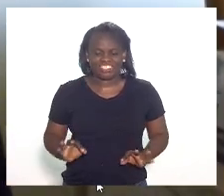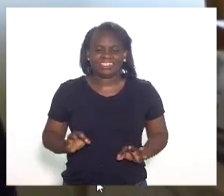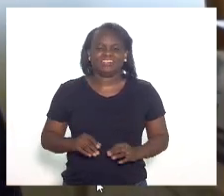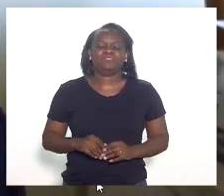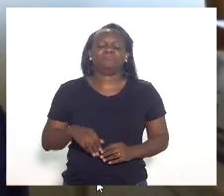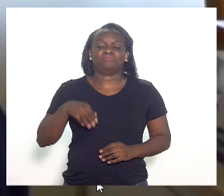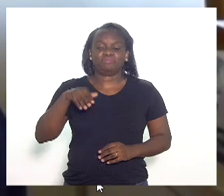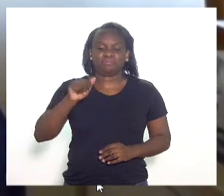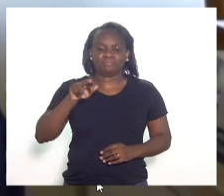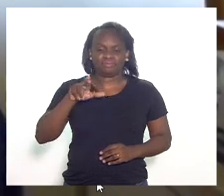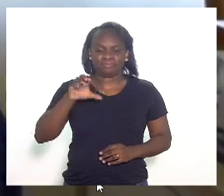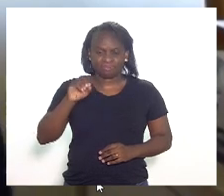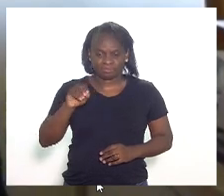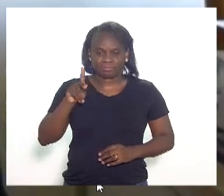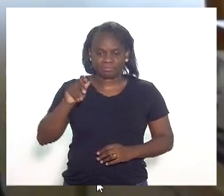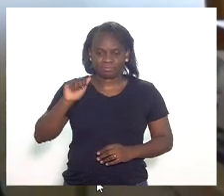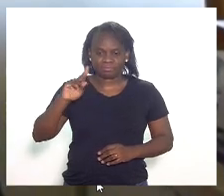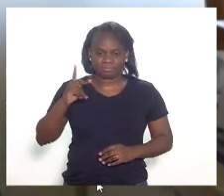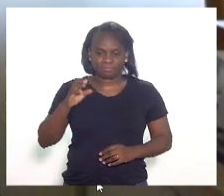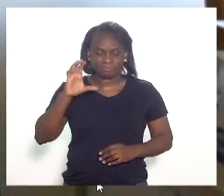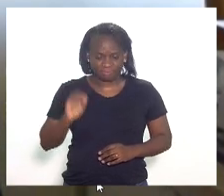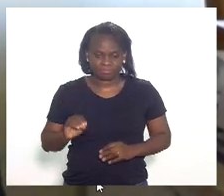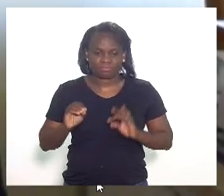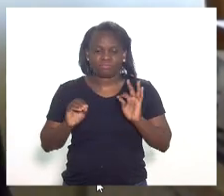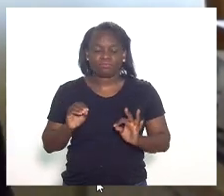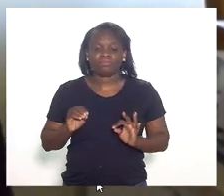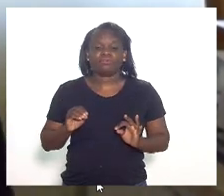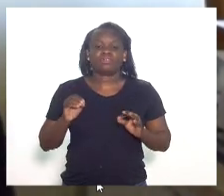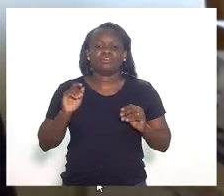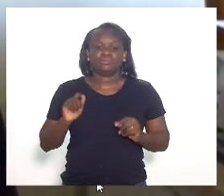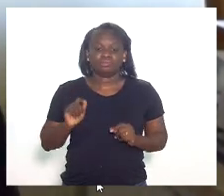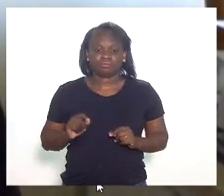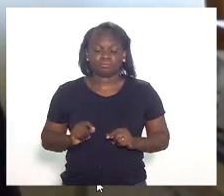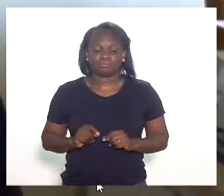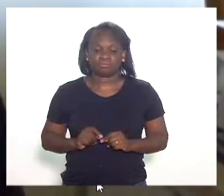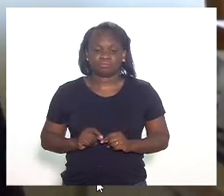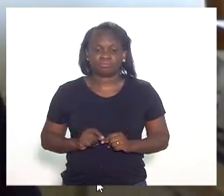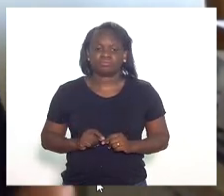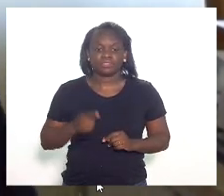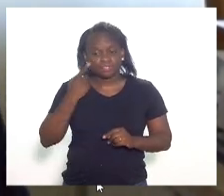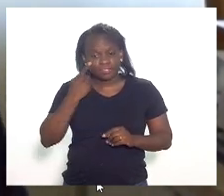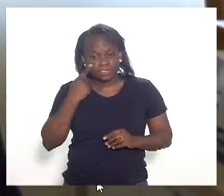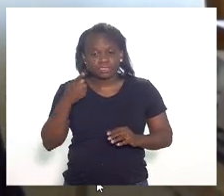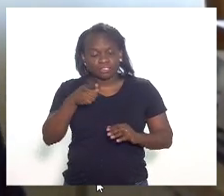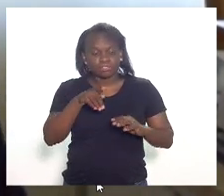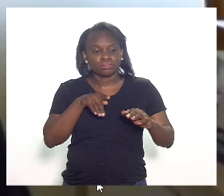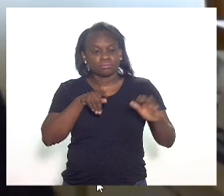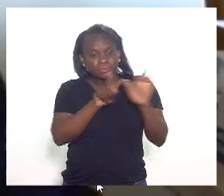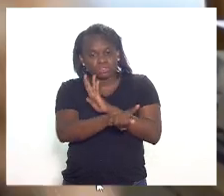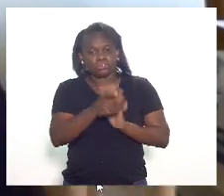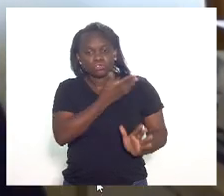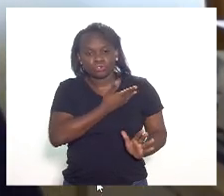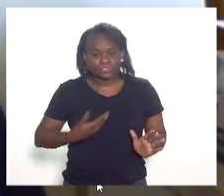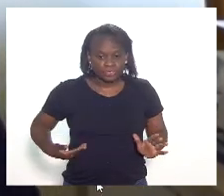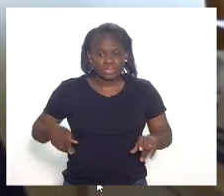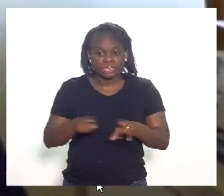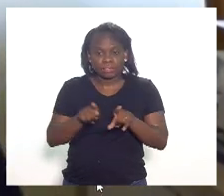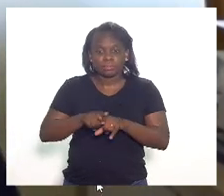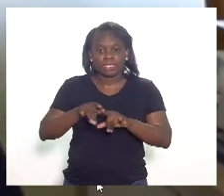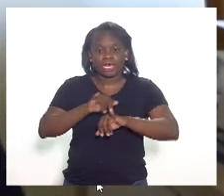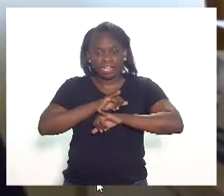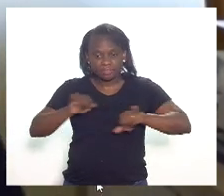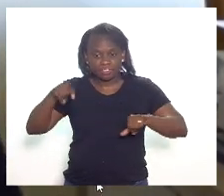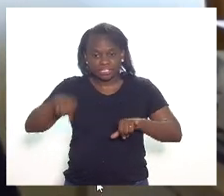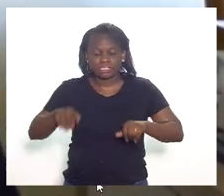Deputado Márcio Pacheco, que verifique com o governo e informe a